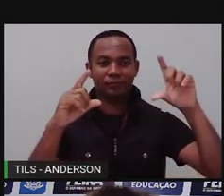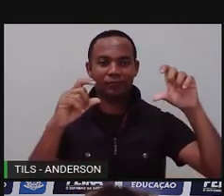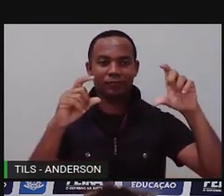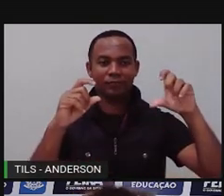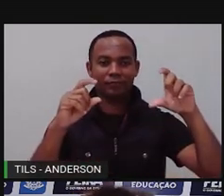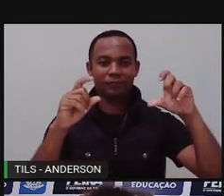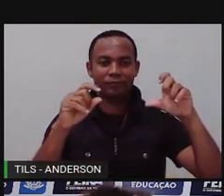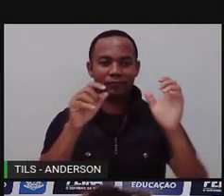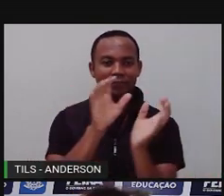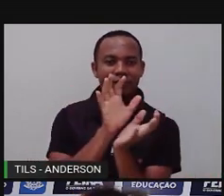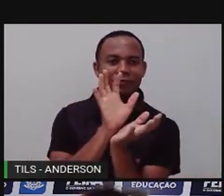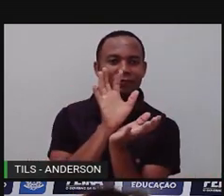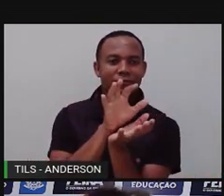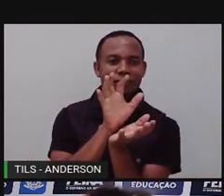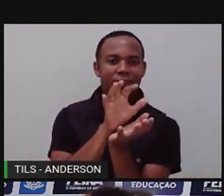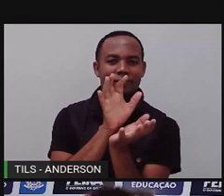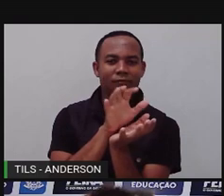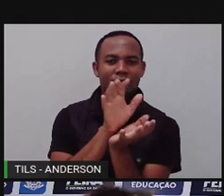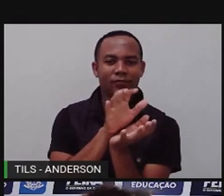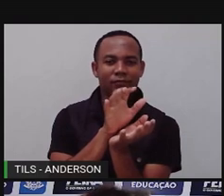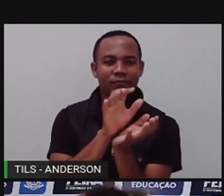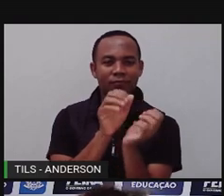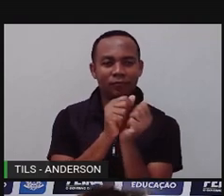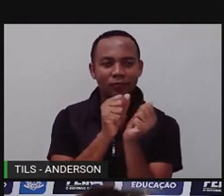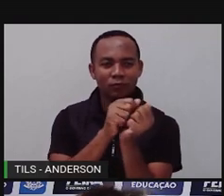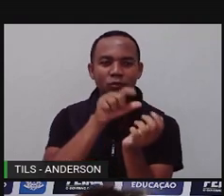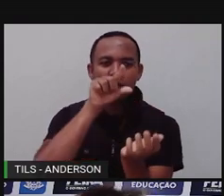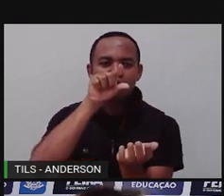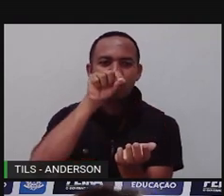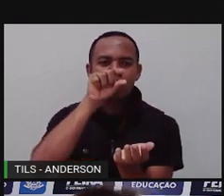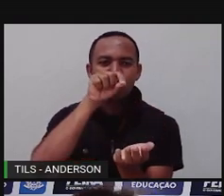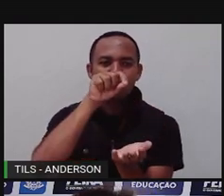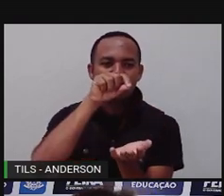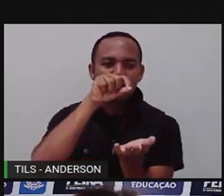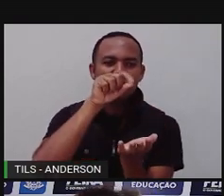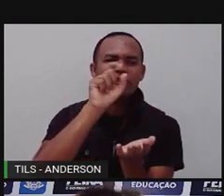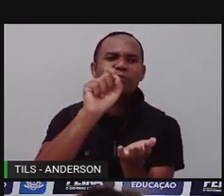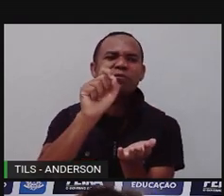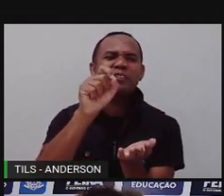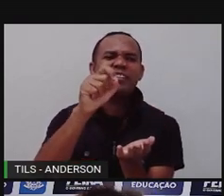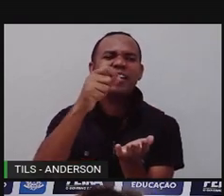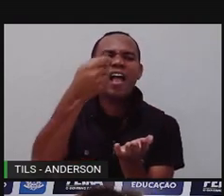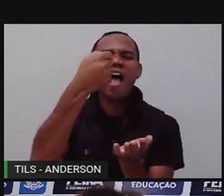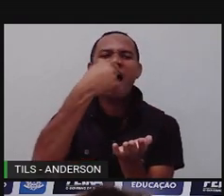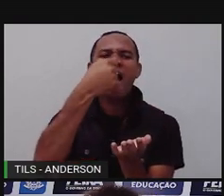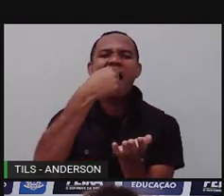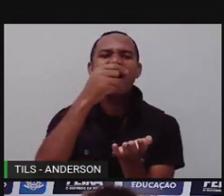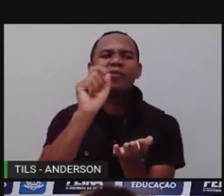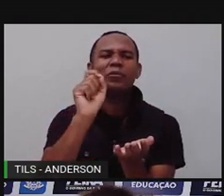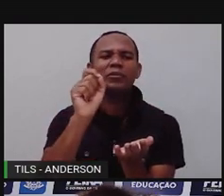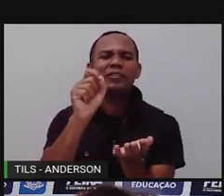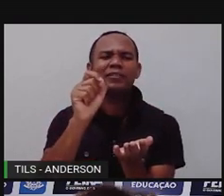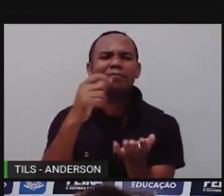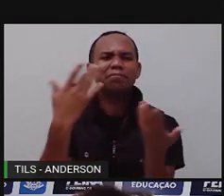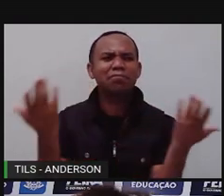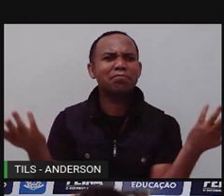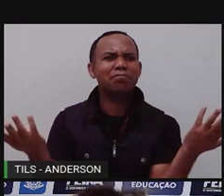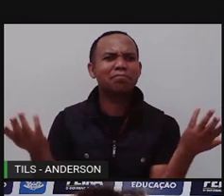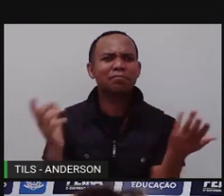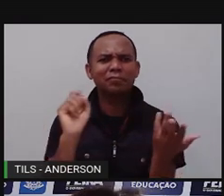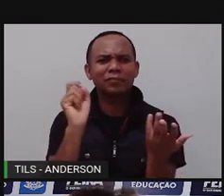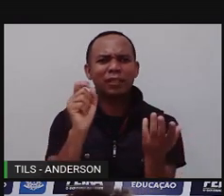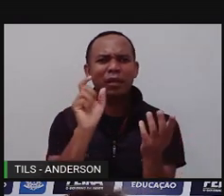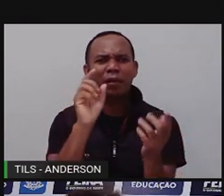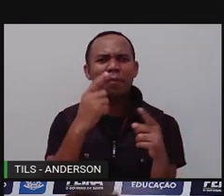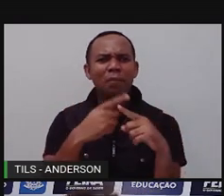Esse jacaré aí, com esse passarinhozinho, né? Dentro da boca do jacaré. A pode se perguntar, hum, o ele não